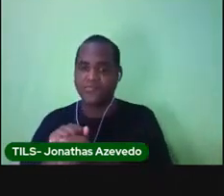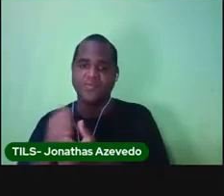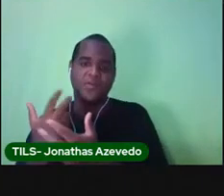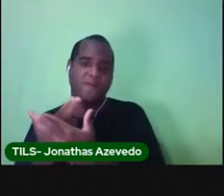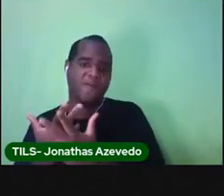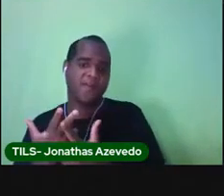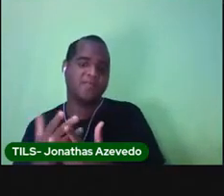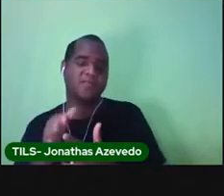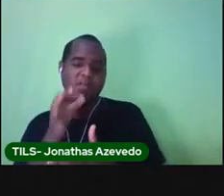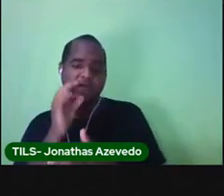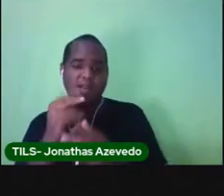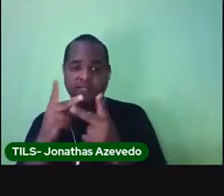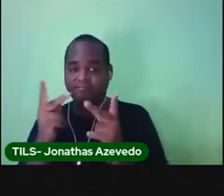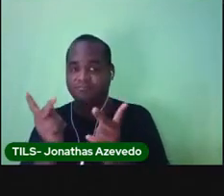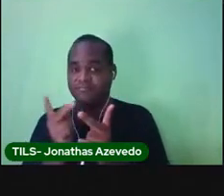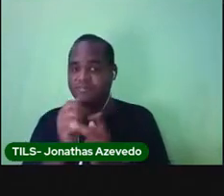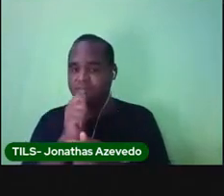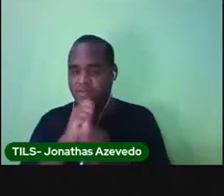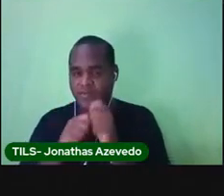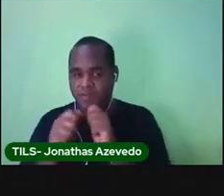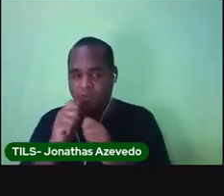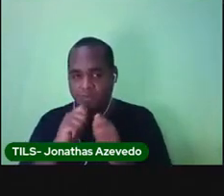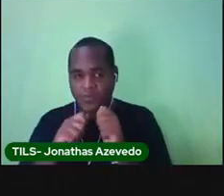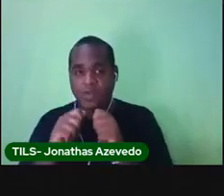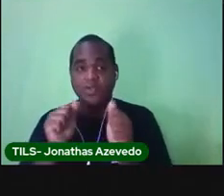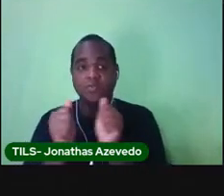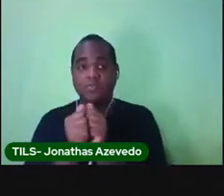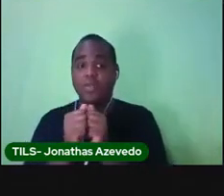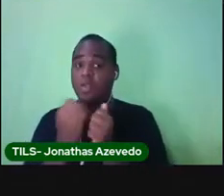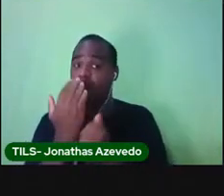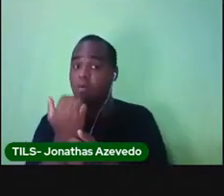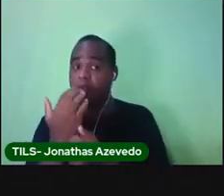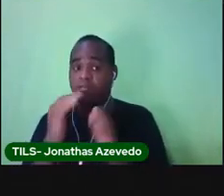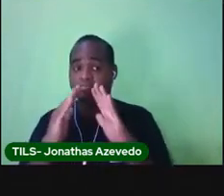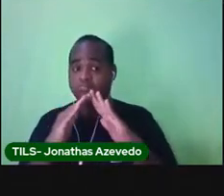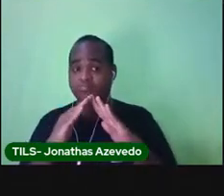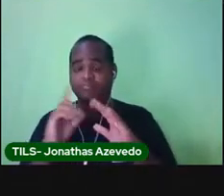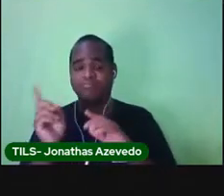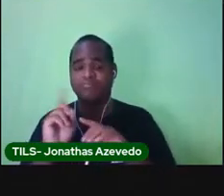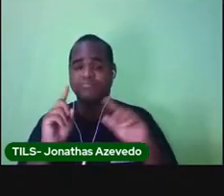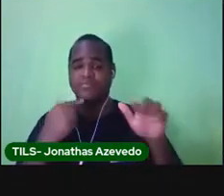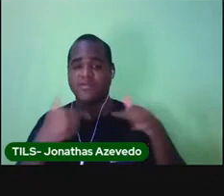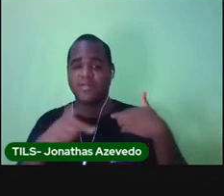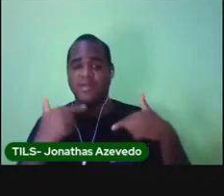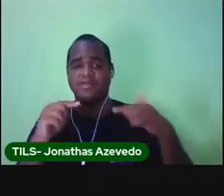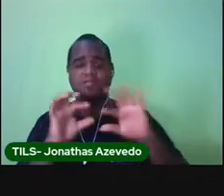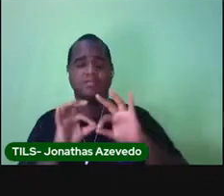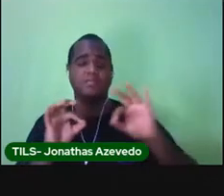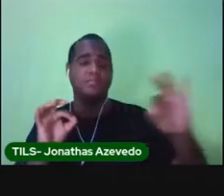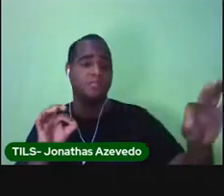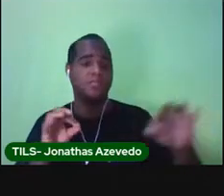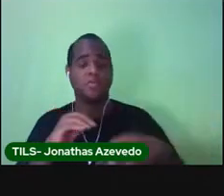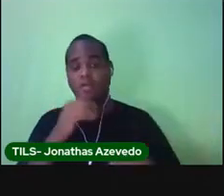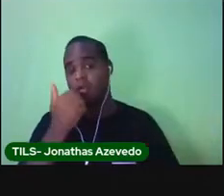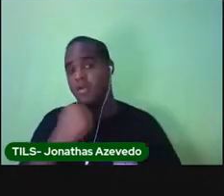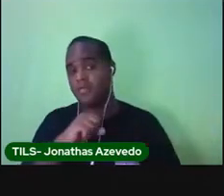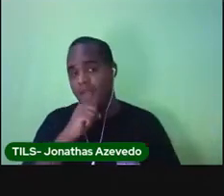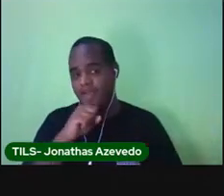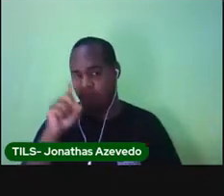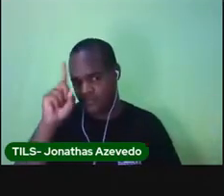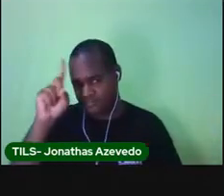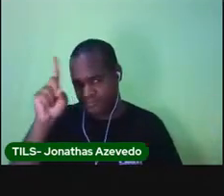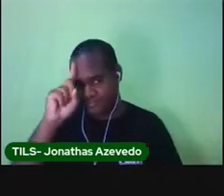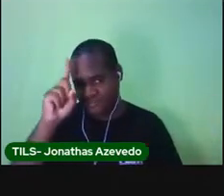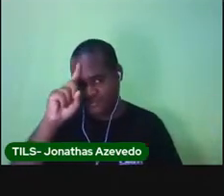gente janta juntos. Meu pai não vem almoçar em casa porque ele trabalha longe. Minha mãe vem todos os